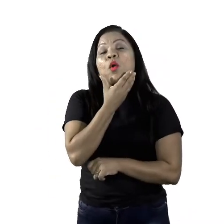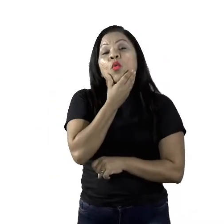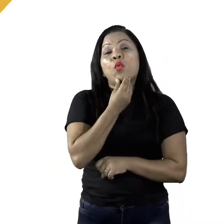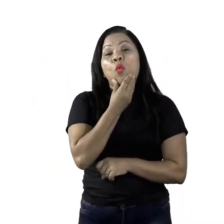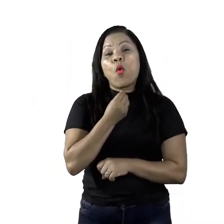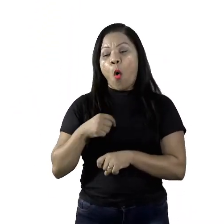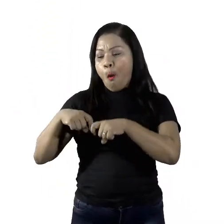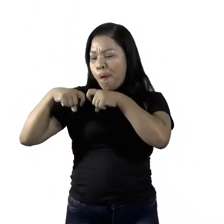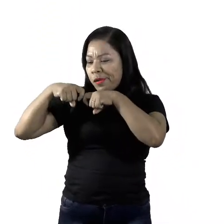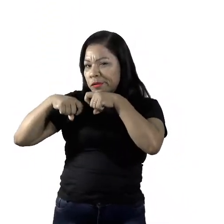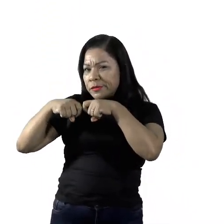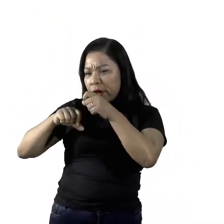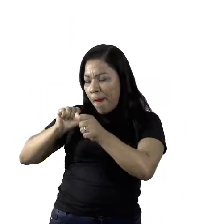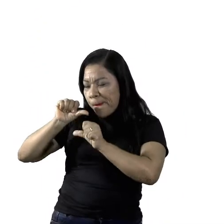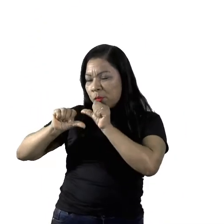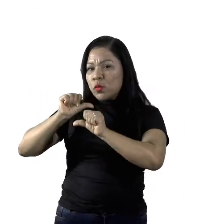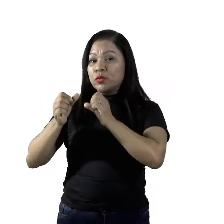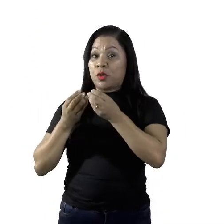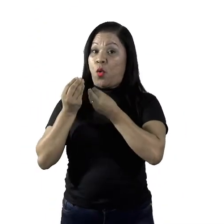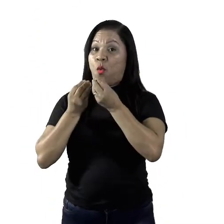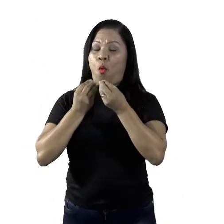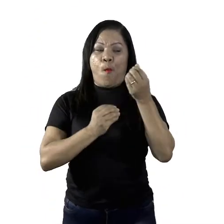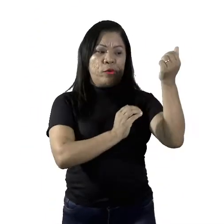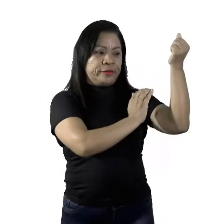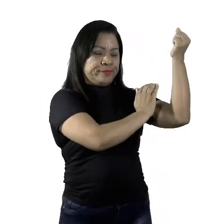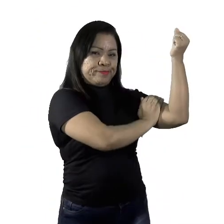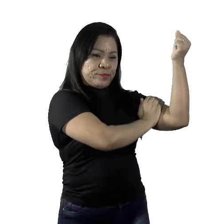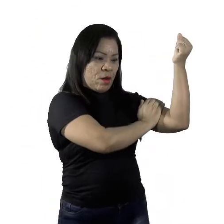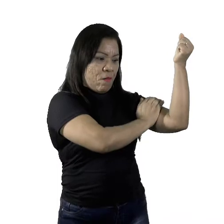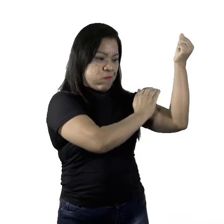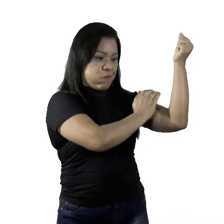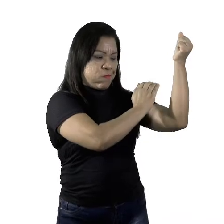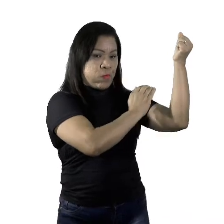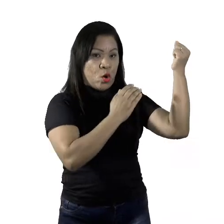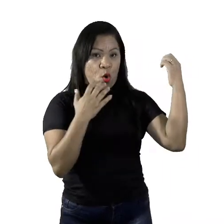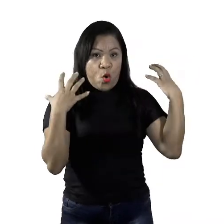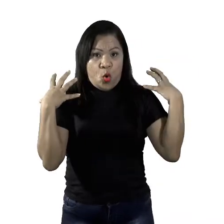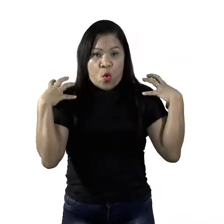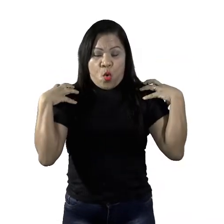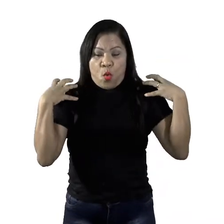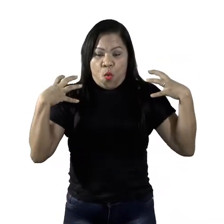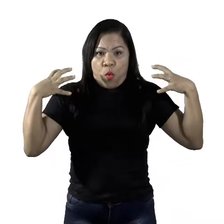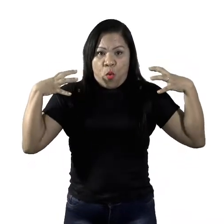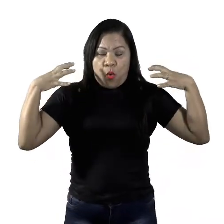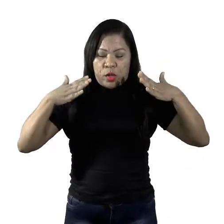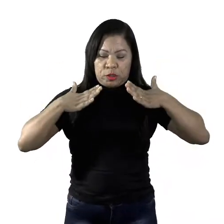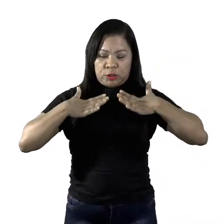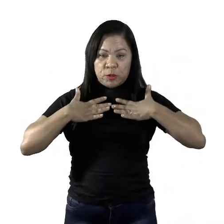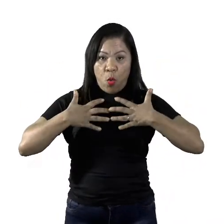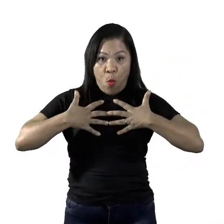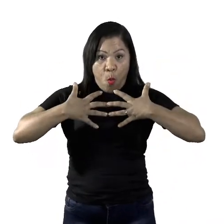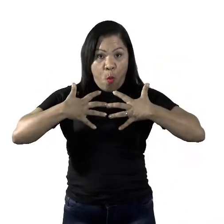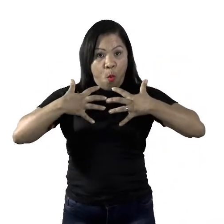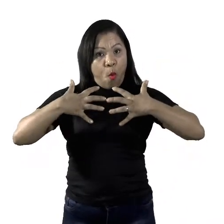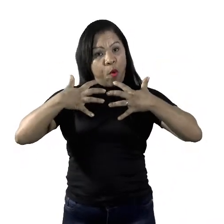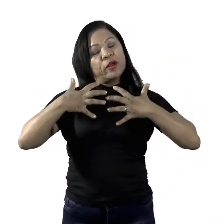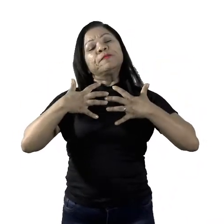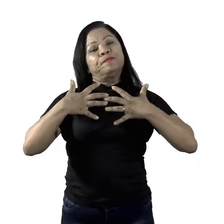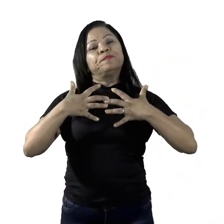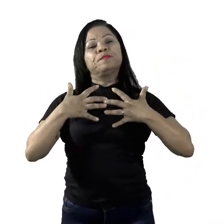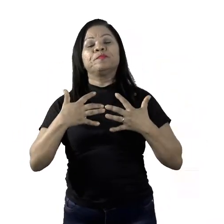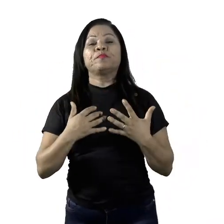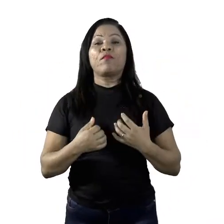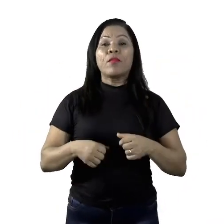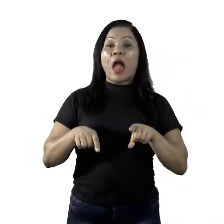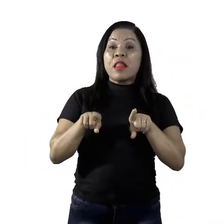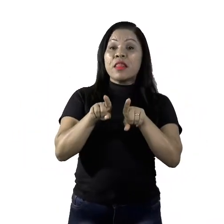forma, com aumento de massa muscular, ombros largos, com aumento do tórax e das espádulas, pelos